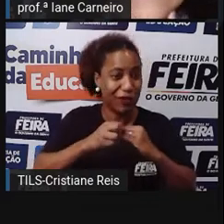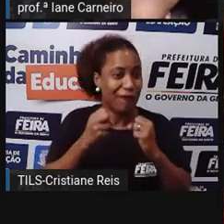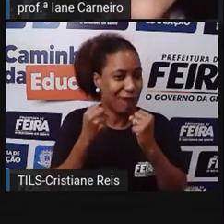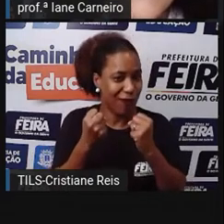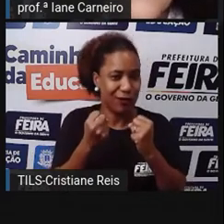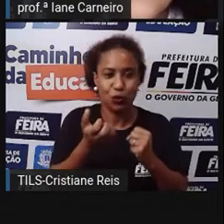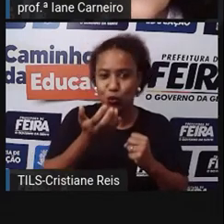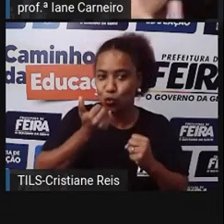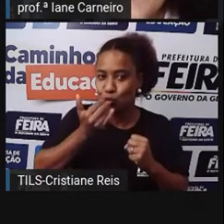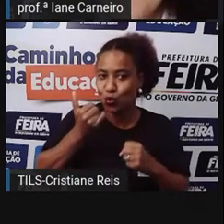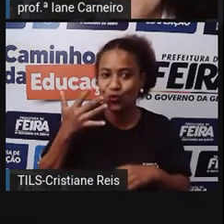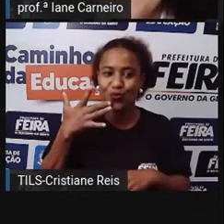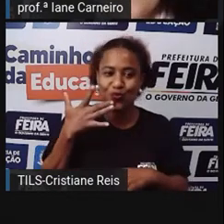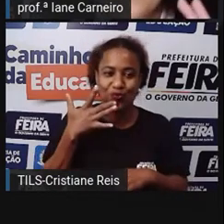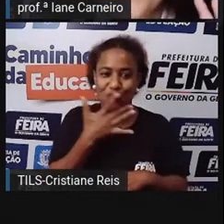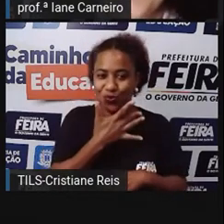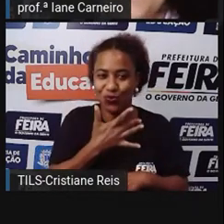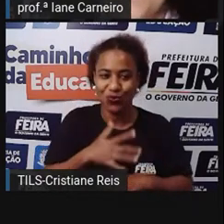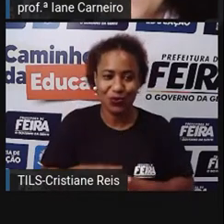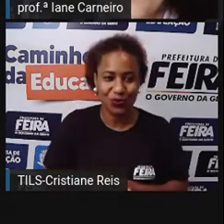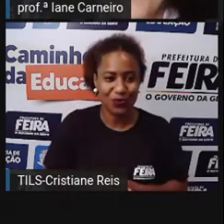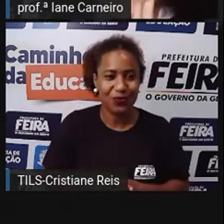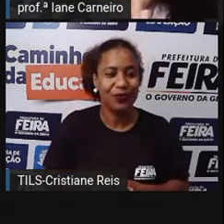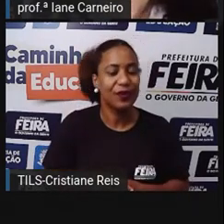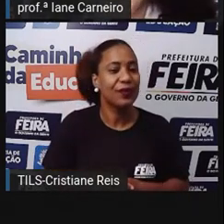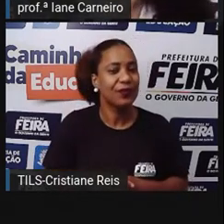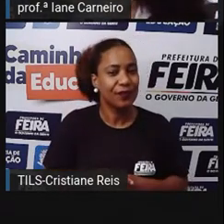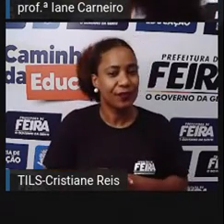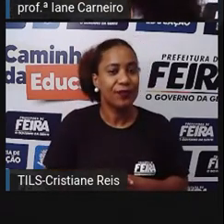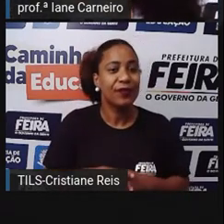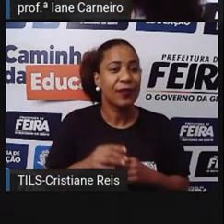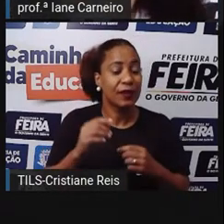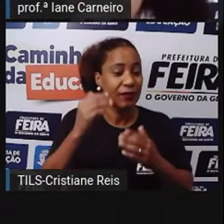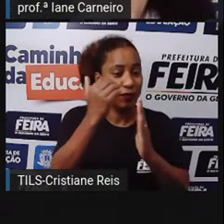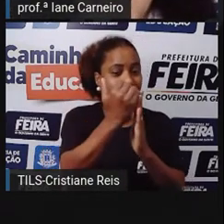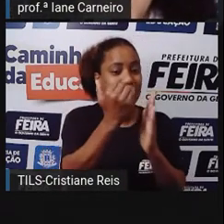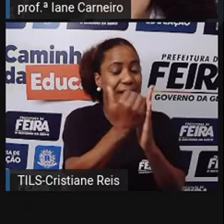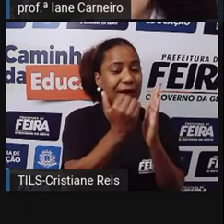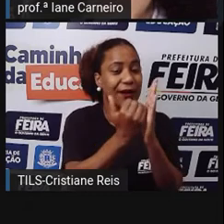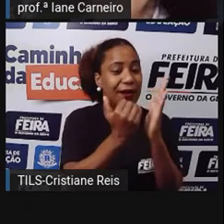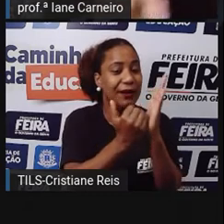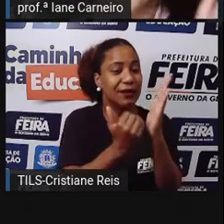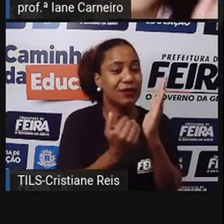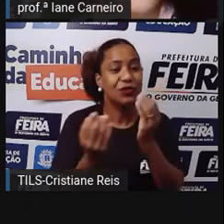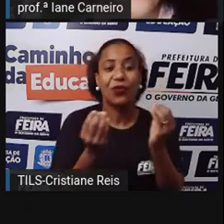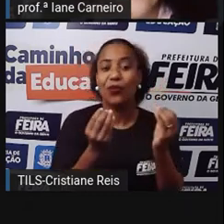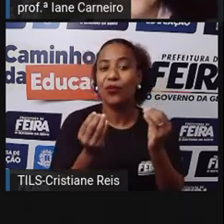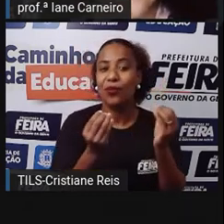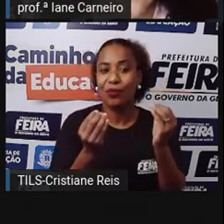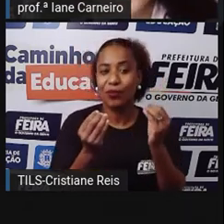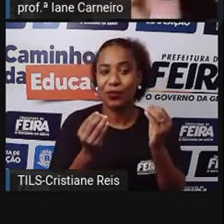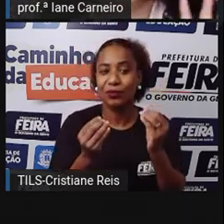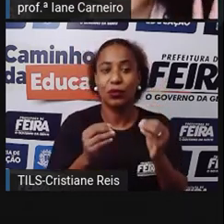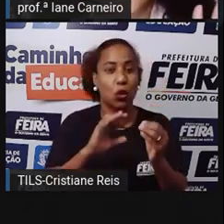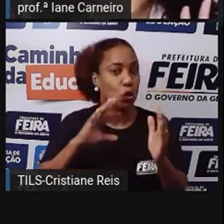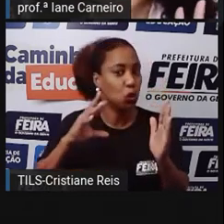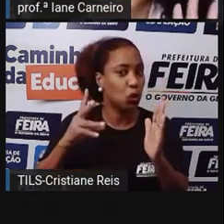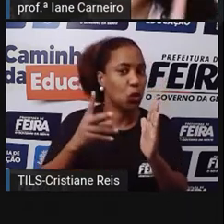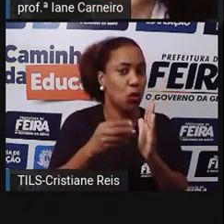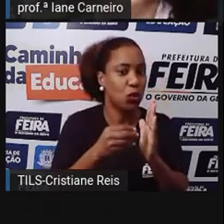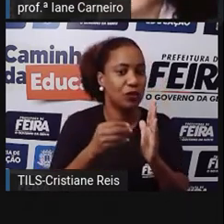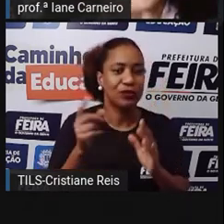Então a gente vai fazer o que? Nós vamos fazer A lista dos ingredientes A PRO não colocou Todos os